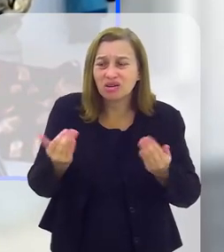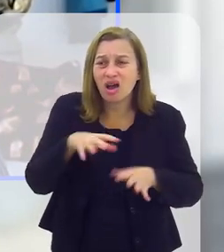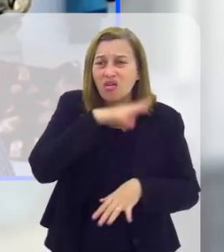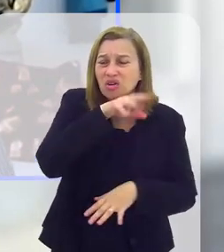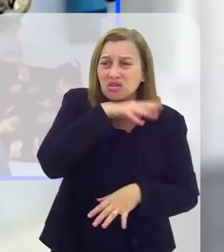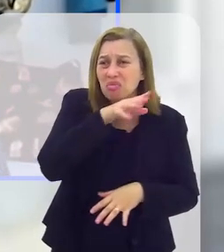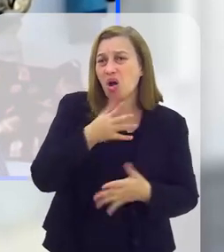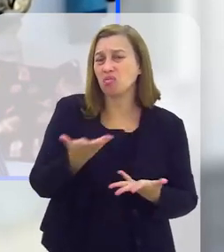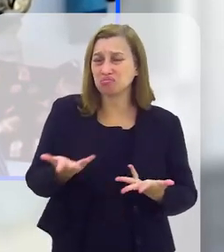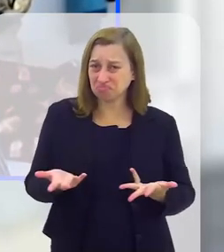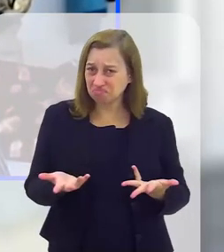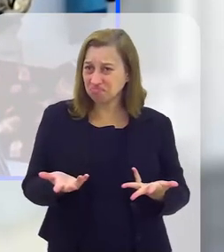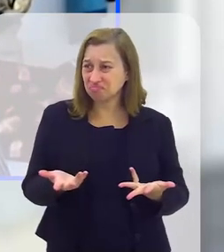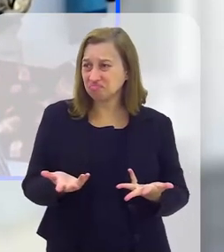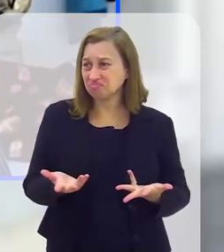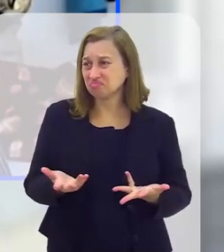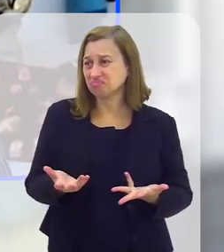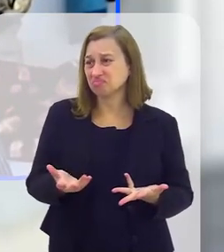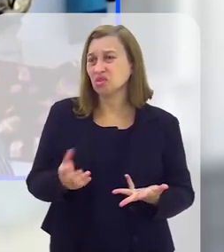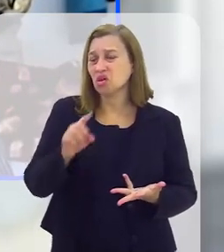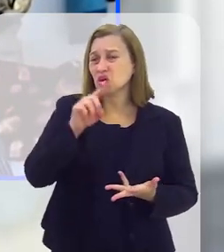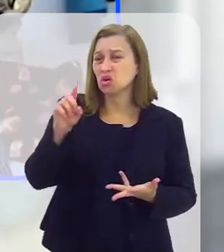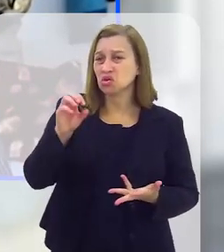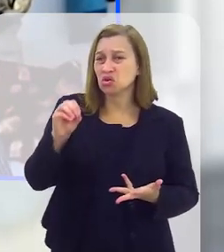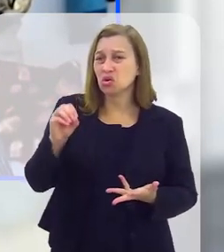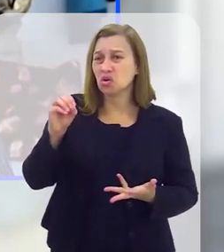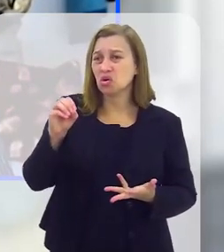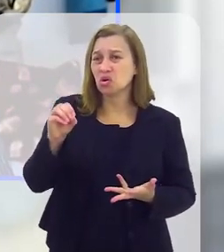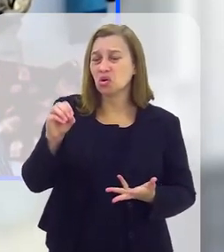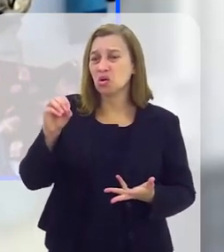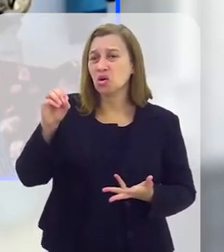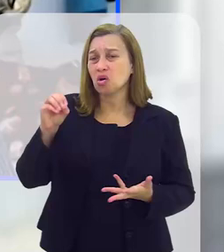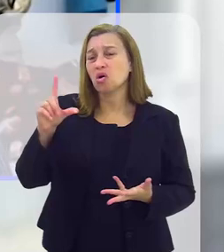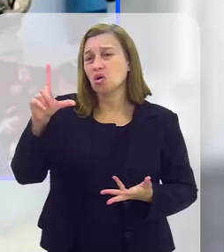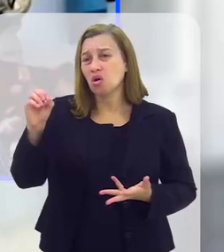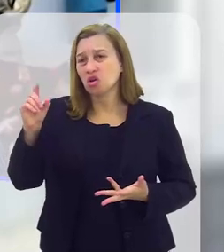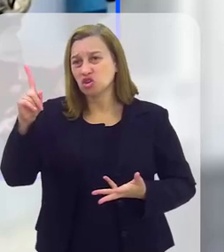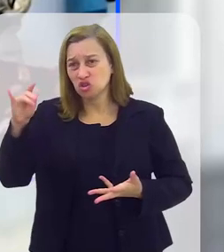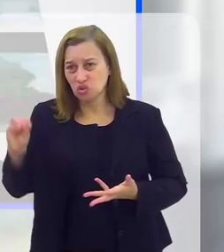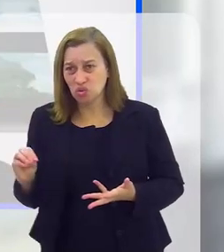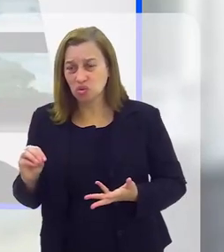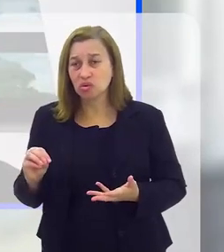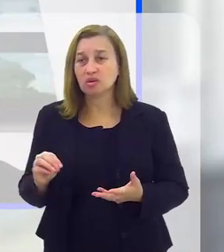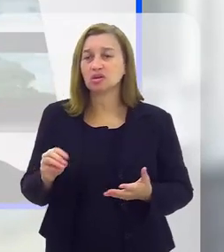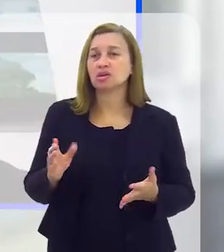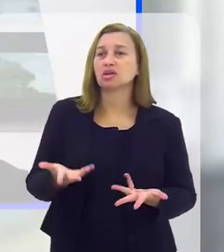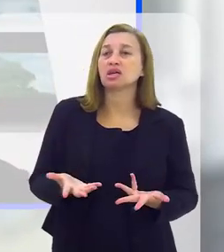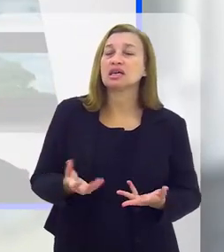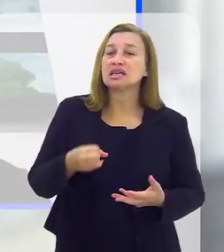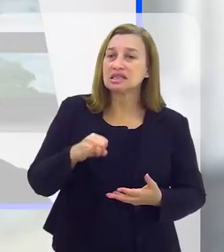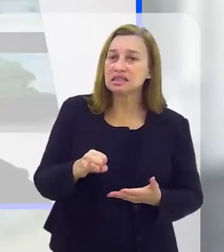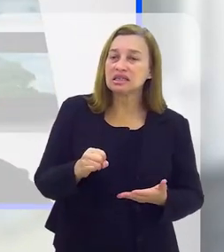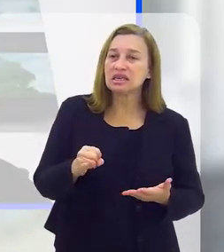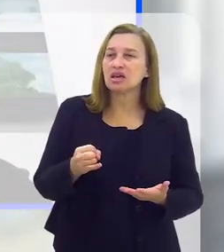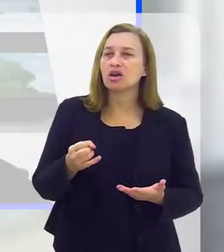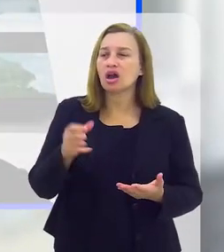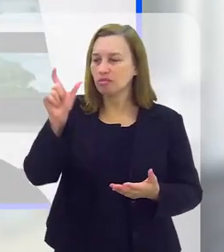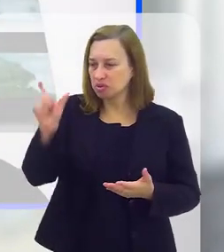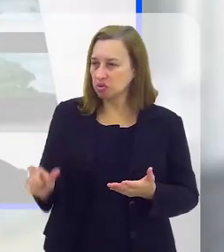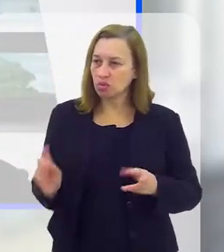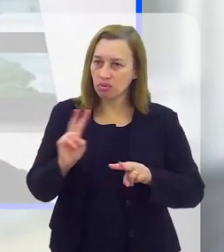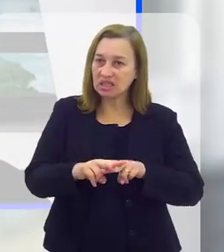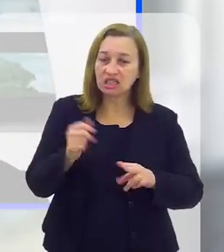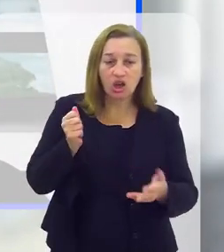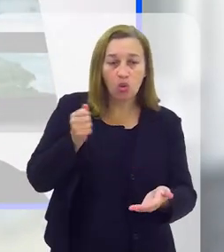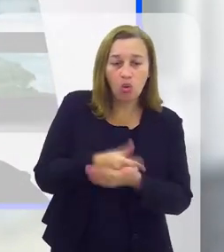animais do jardim zoológico comem. porque, se não, morrem, passam mal. E, se um preso